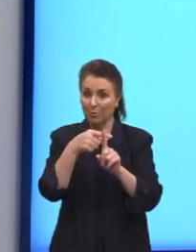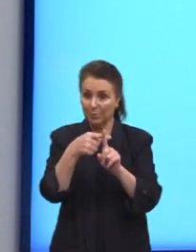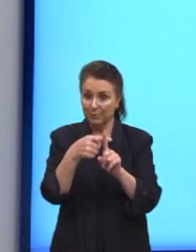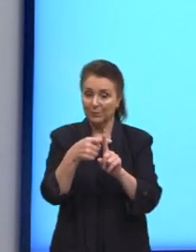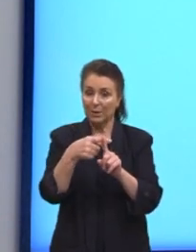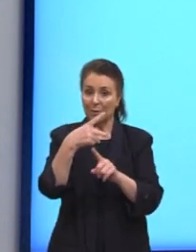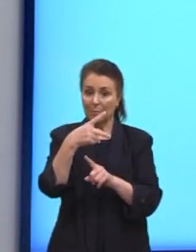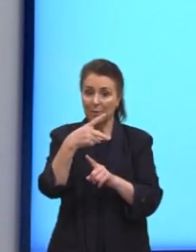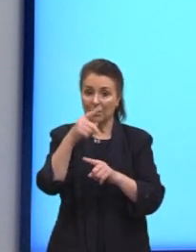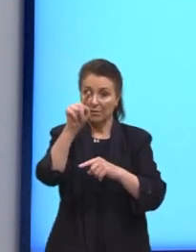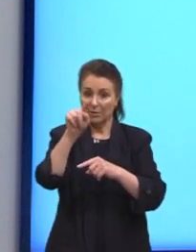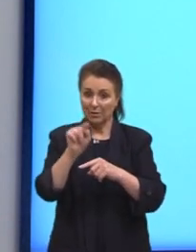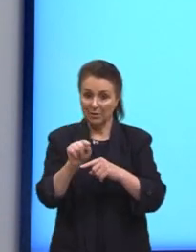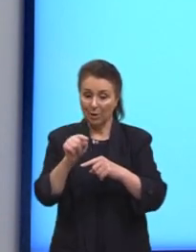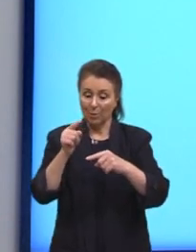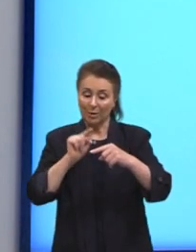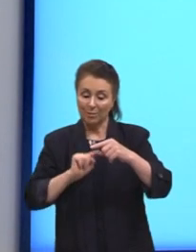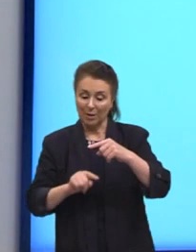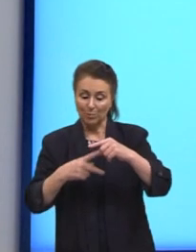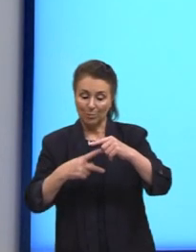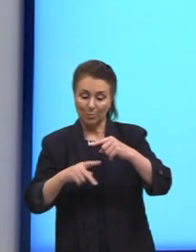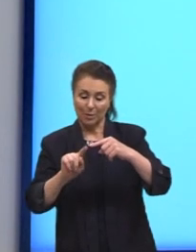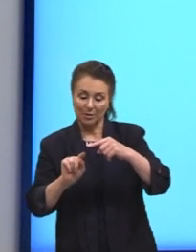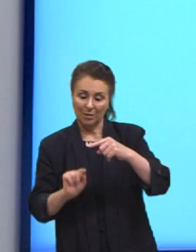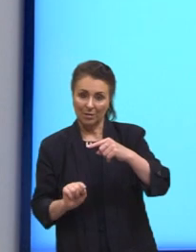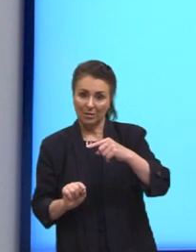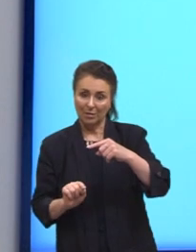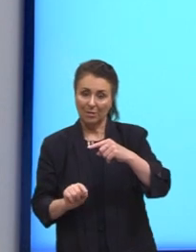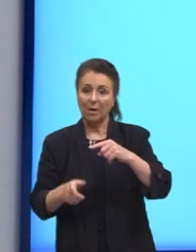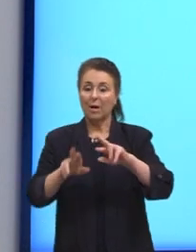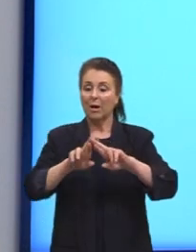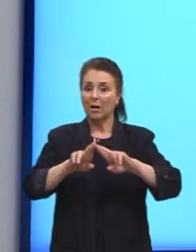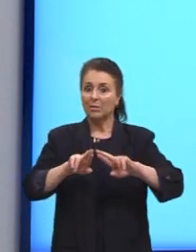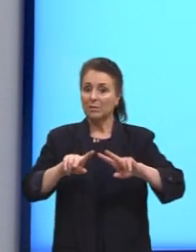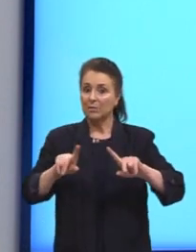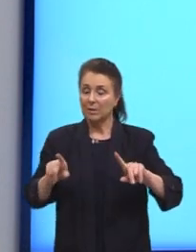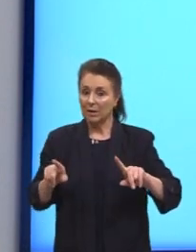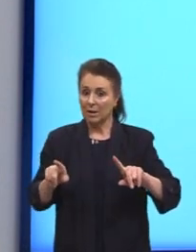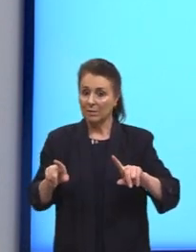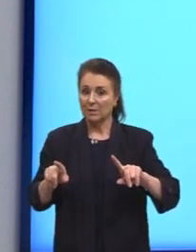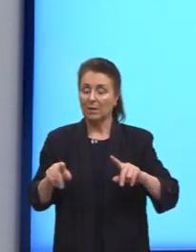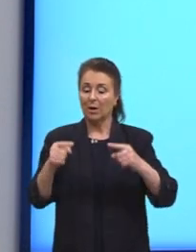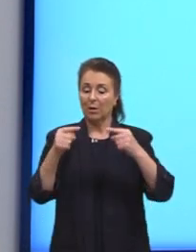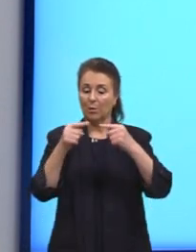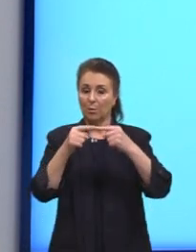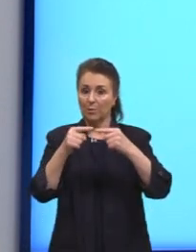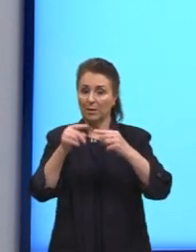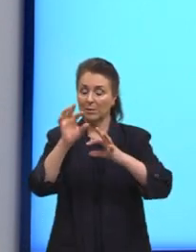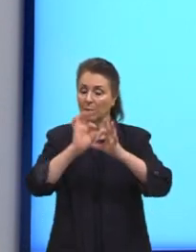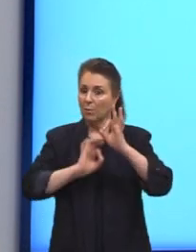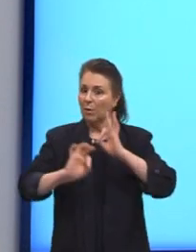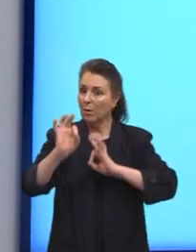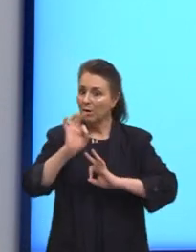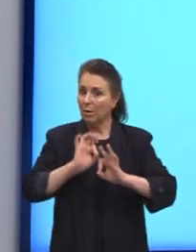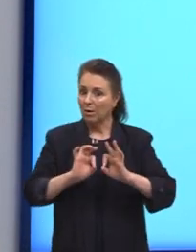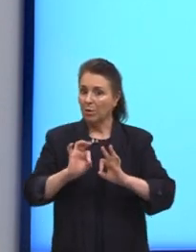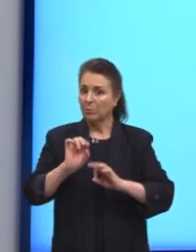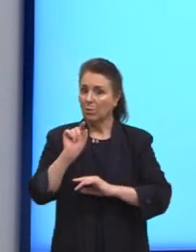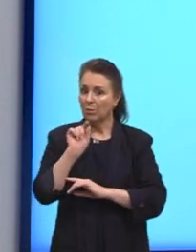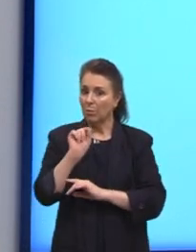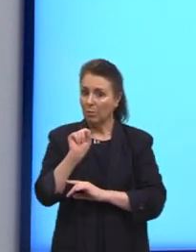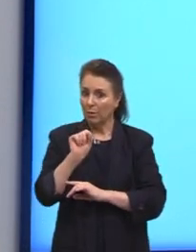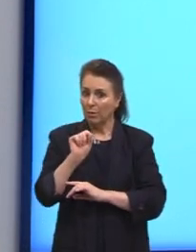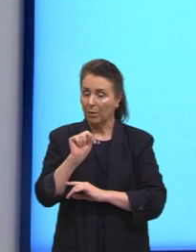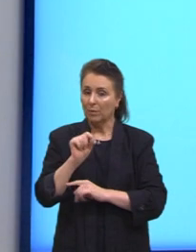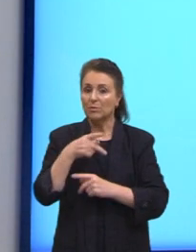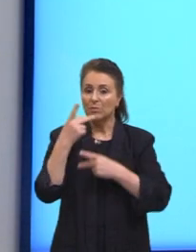no denominador. A diferença, gente, entre a combinação e o arranjo, então. Quando a